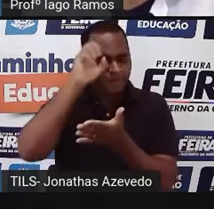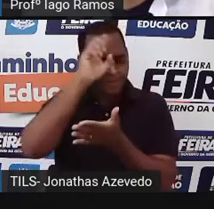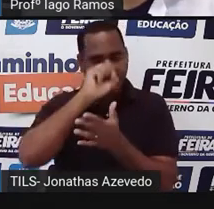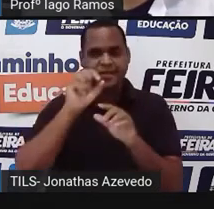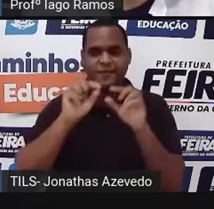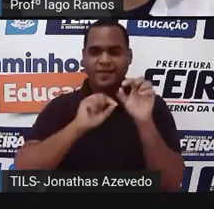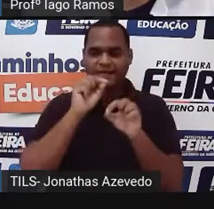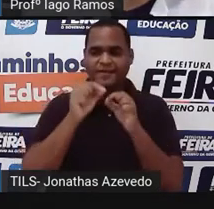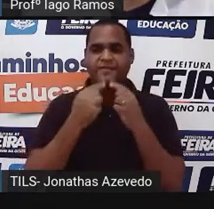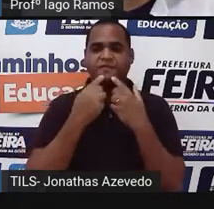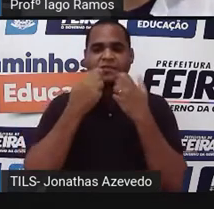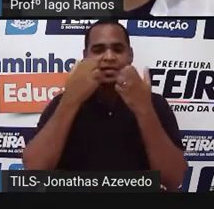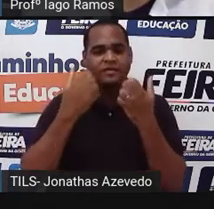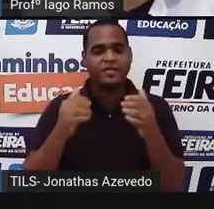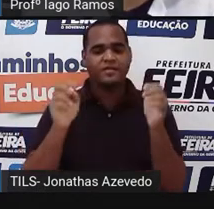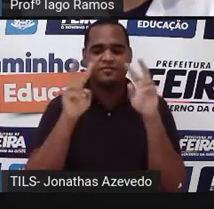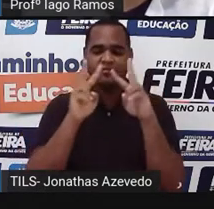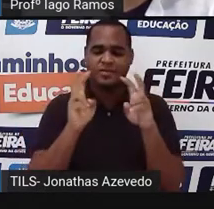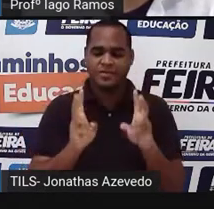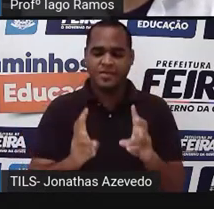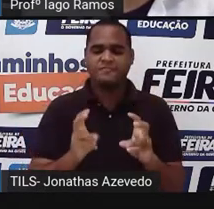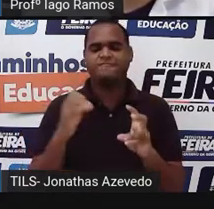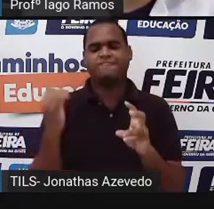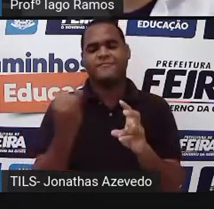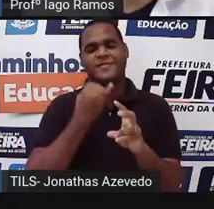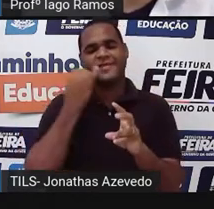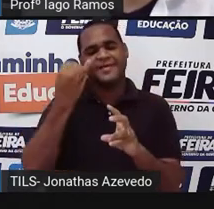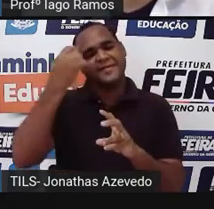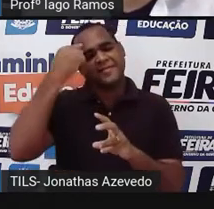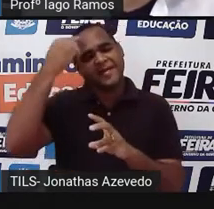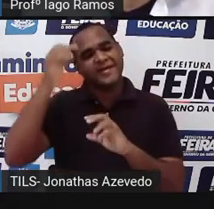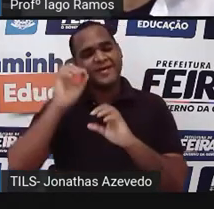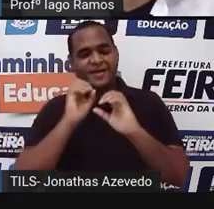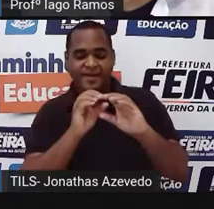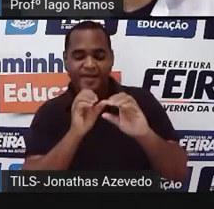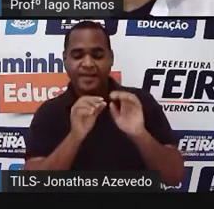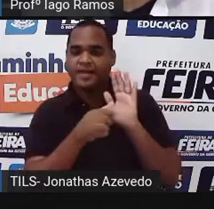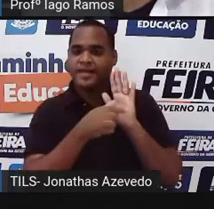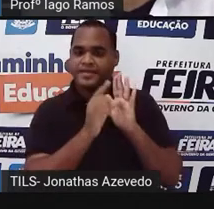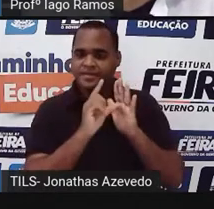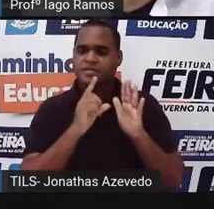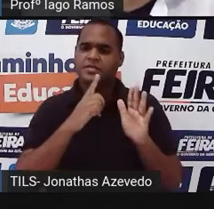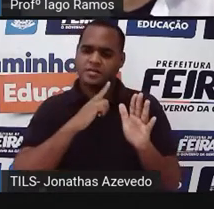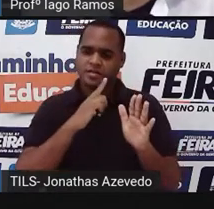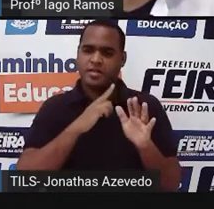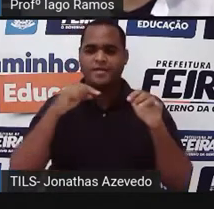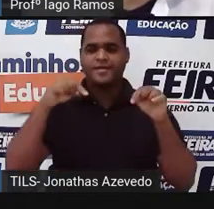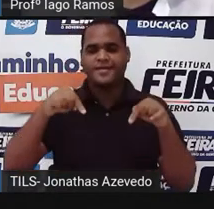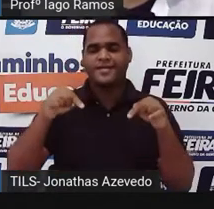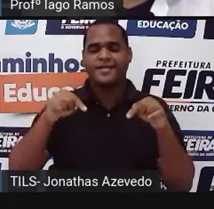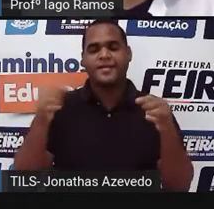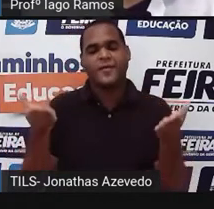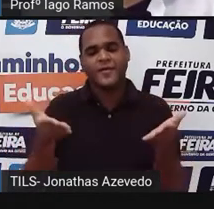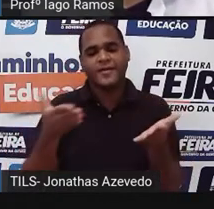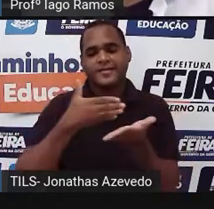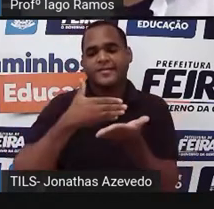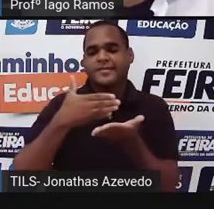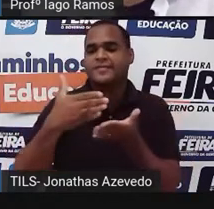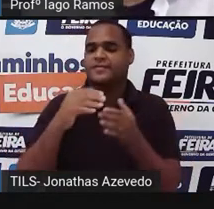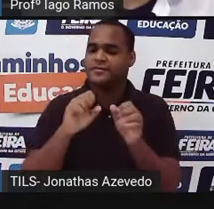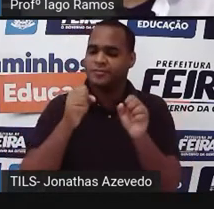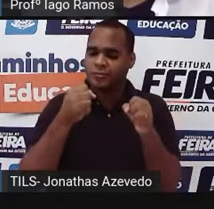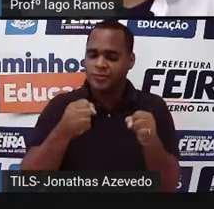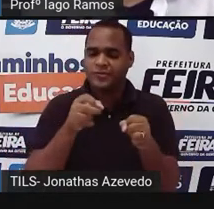A falar desse mesmo tema na aula antes dessa daqui, tá bom? Então aqui a gente vai dar continuidade